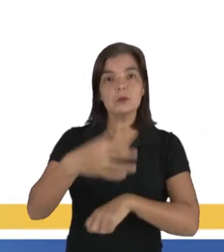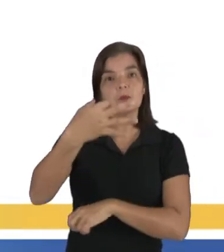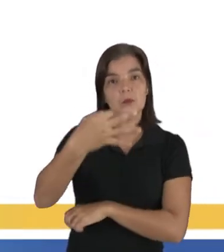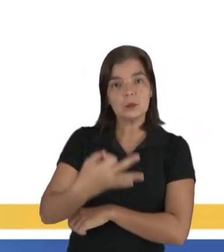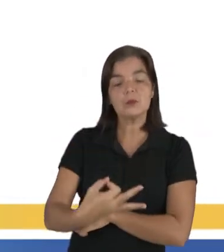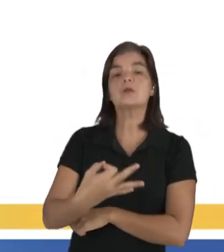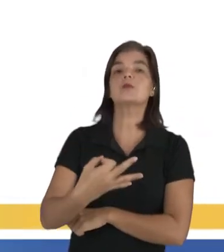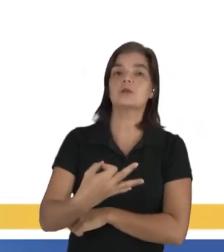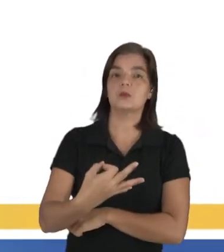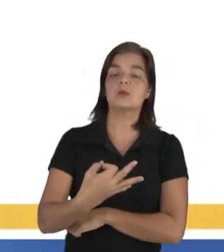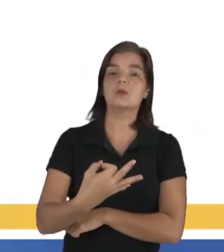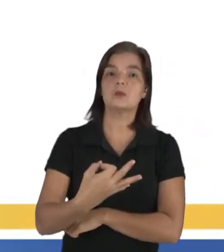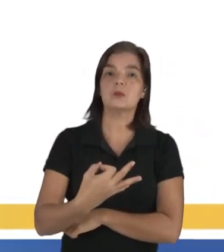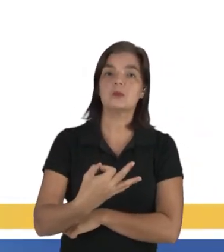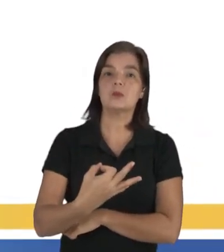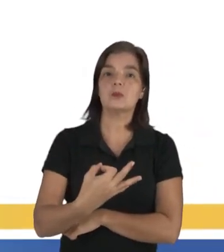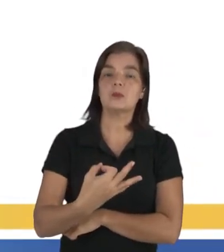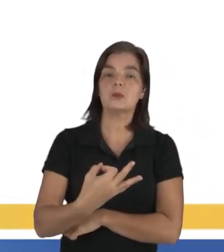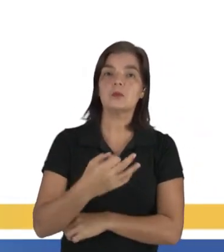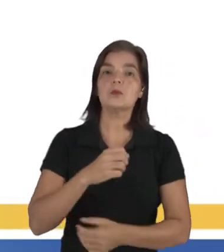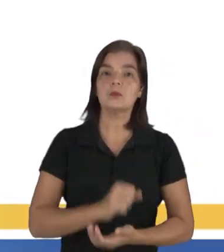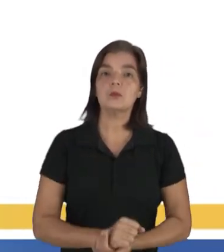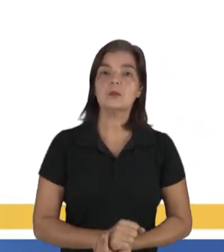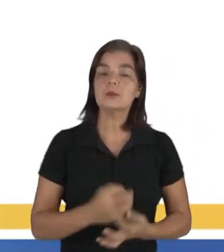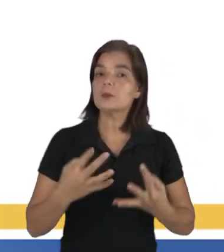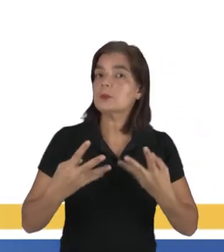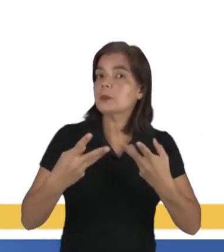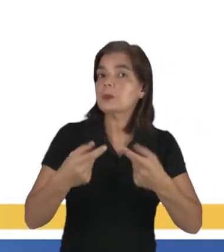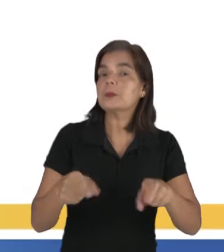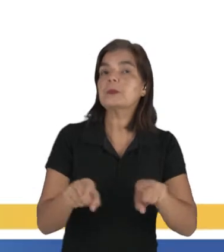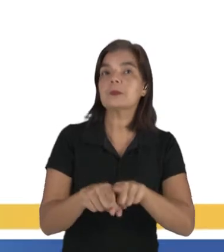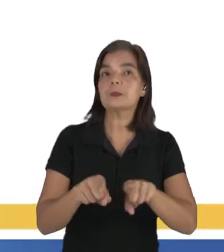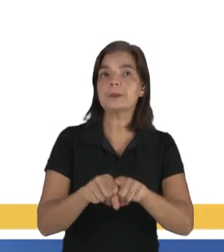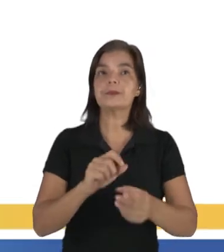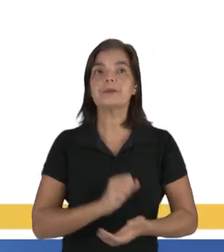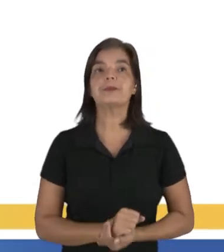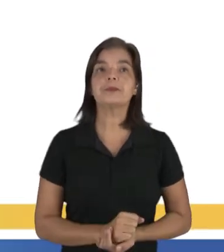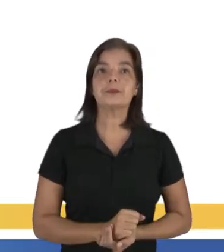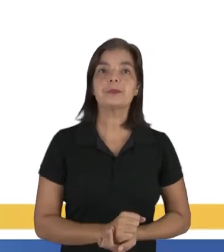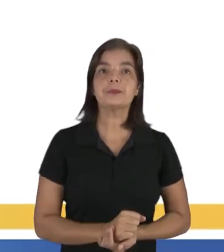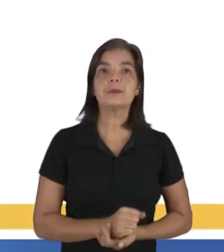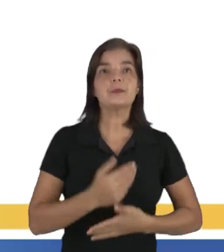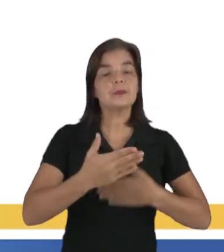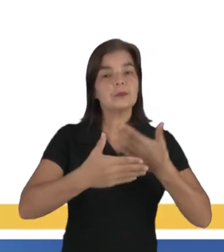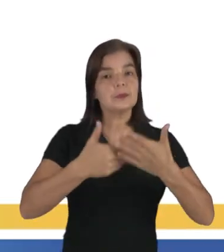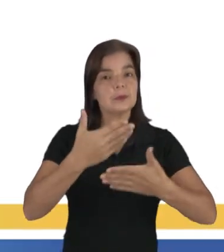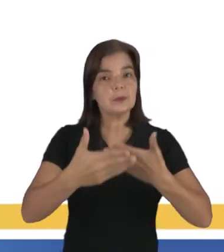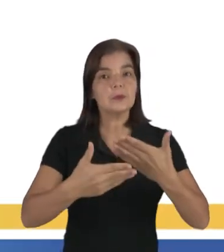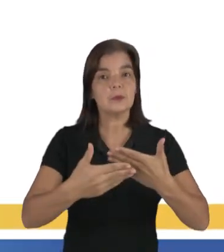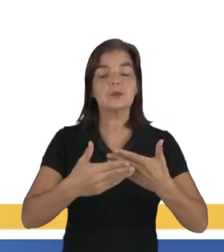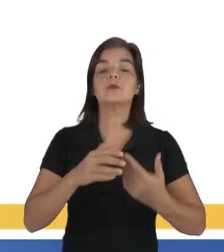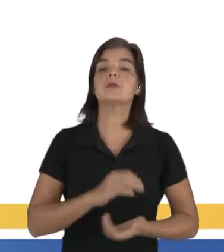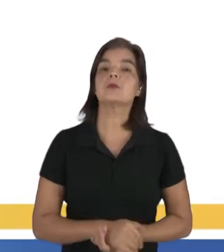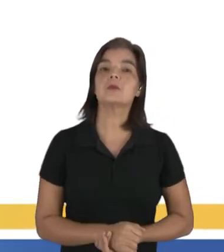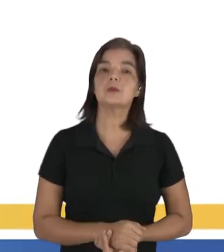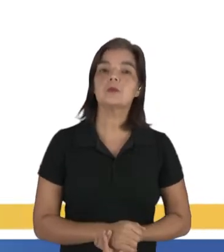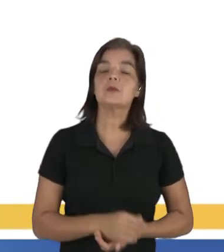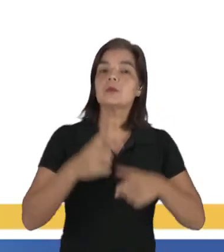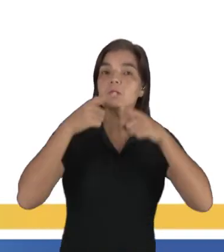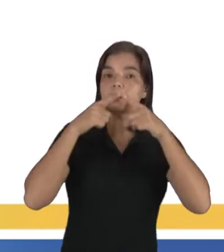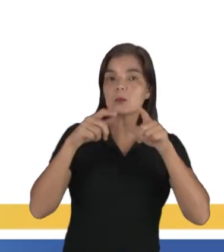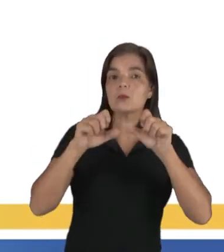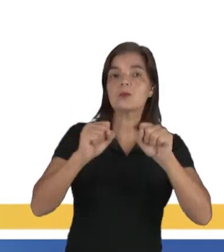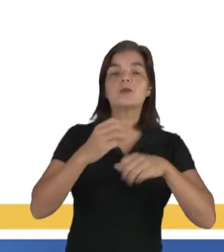efetivamente, ela possa ser completa, ela possa ser processada e efetiva, a